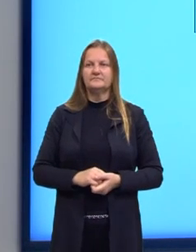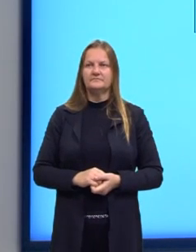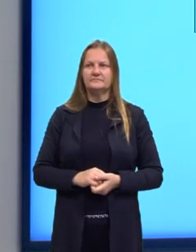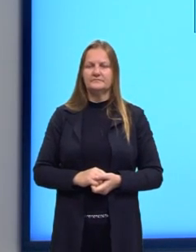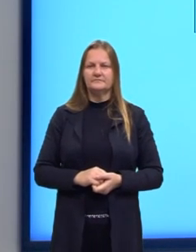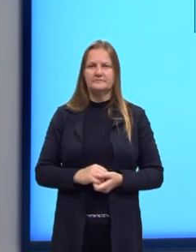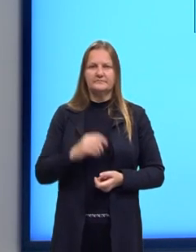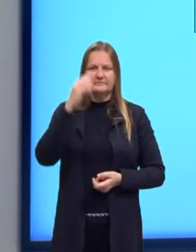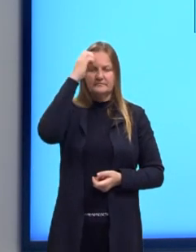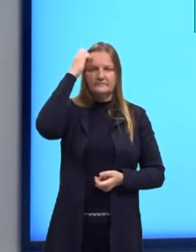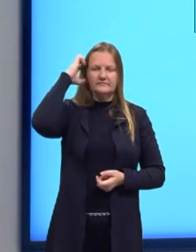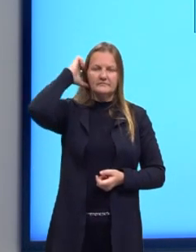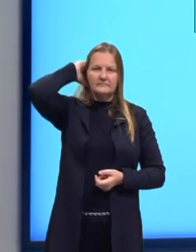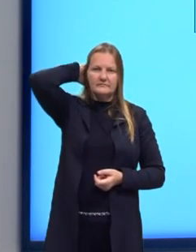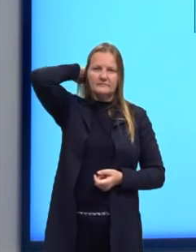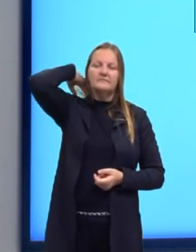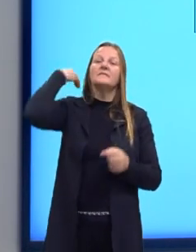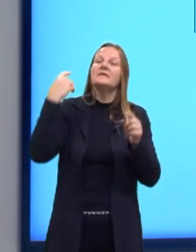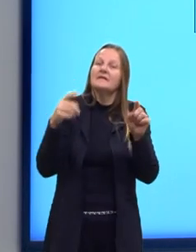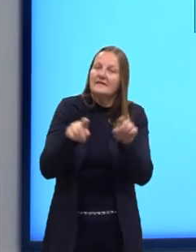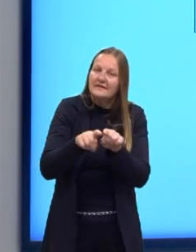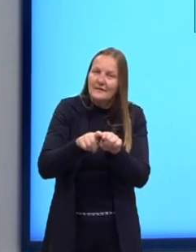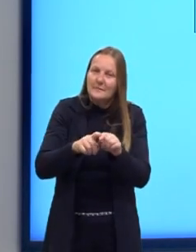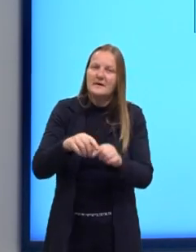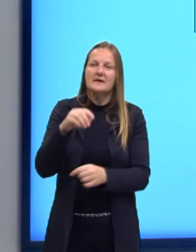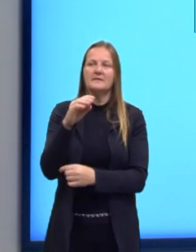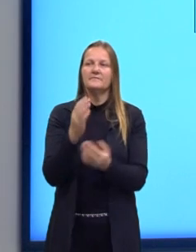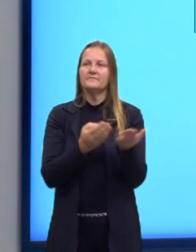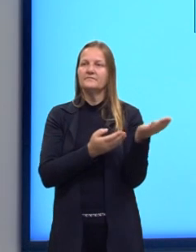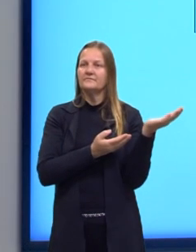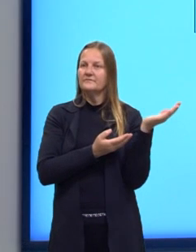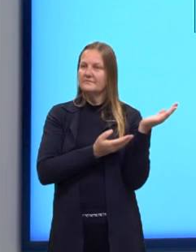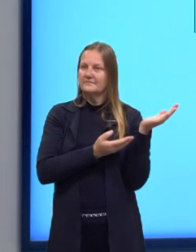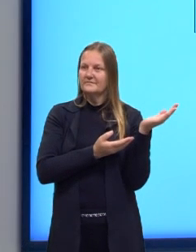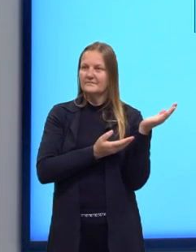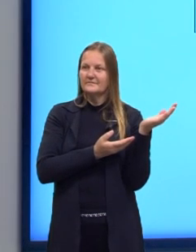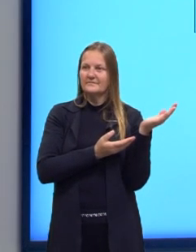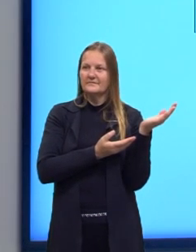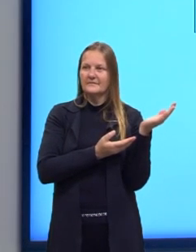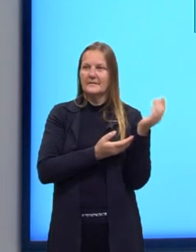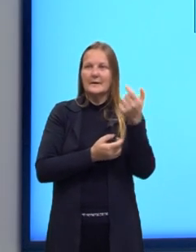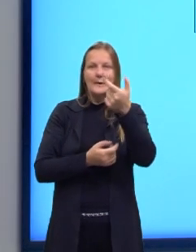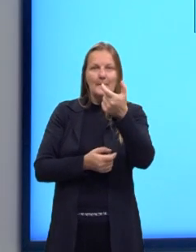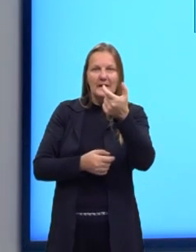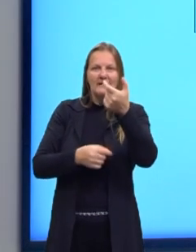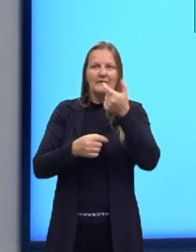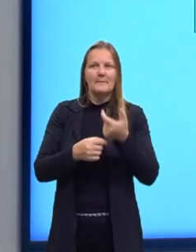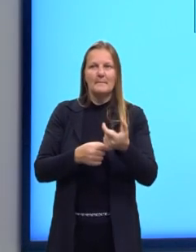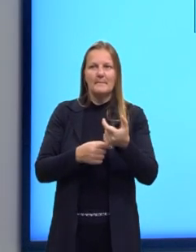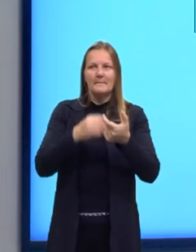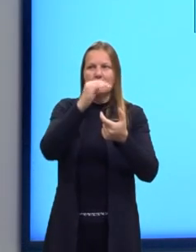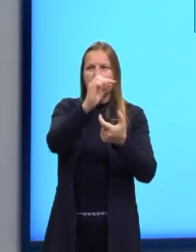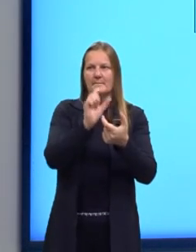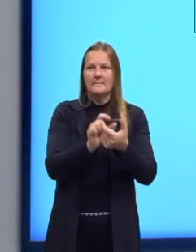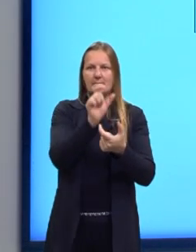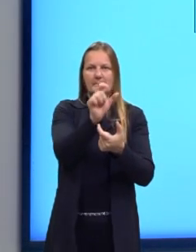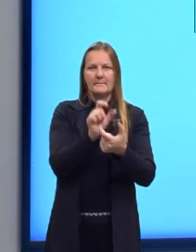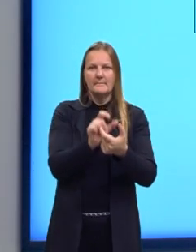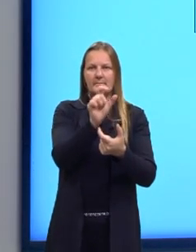A mesma coisa acontece aqui, então, com busy e clever, né? Eu vou tirar, ó, se vocês observarem aqui, eu tenho um Y.